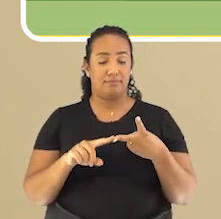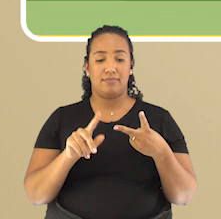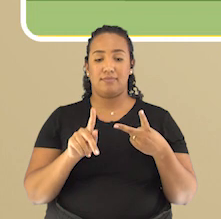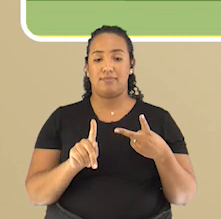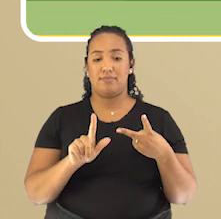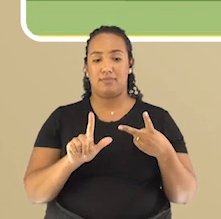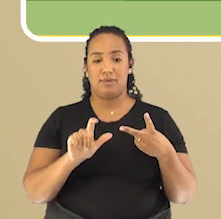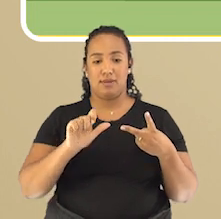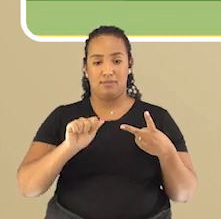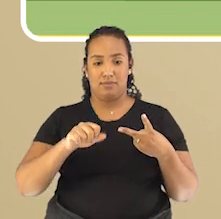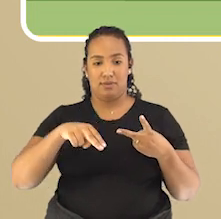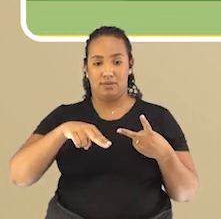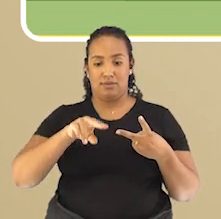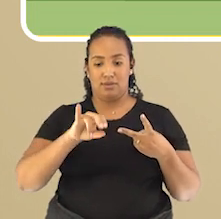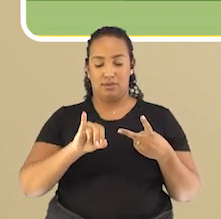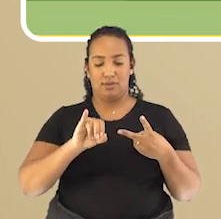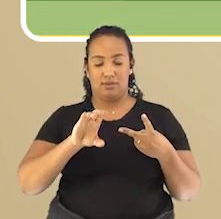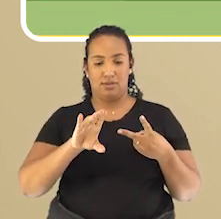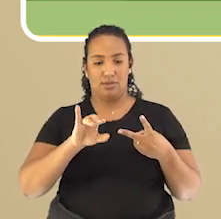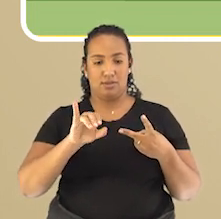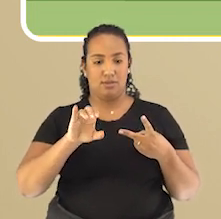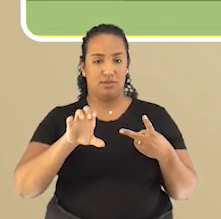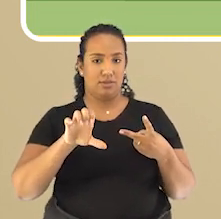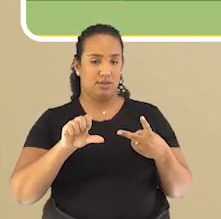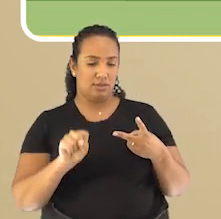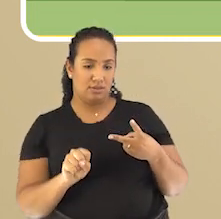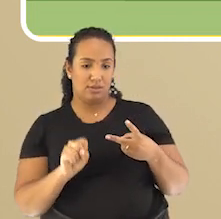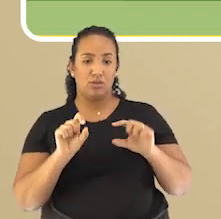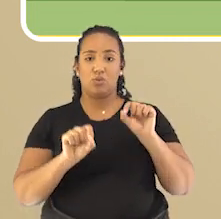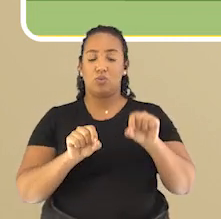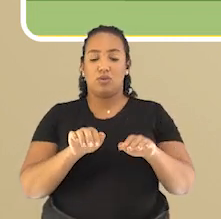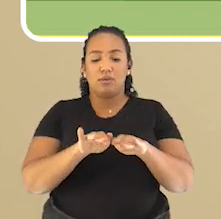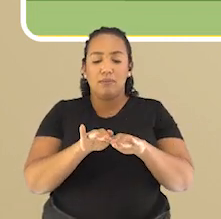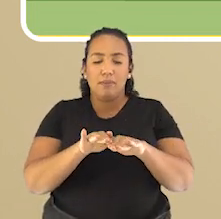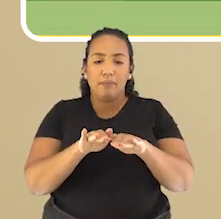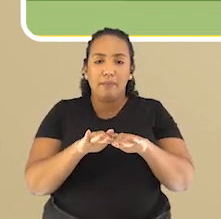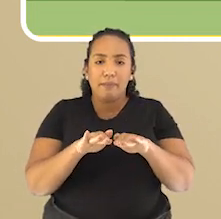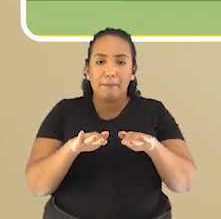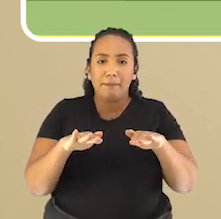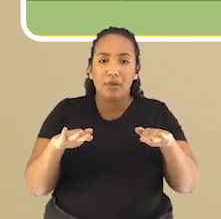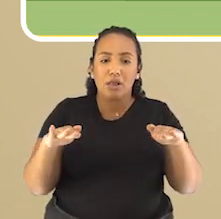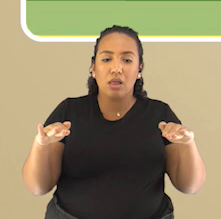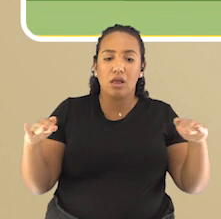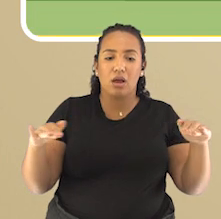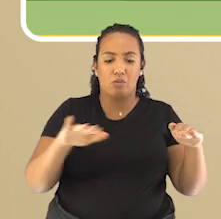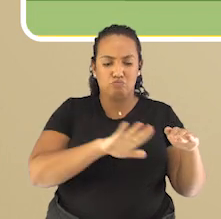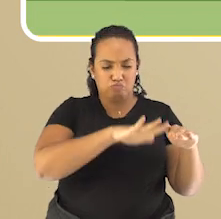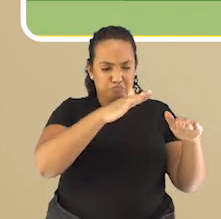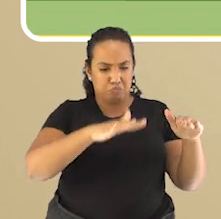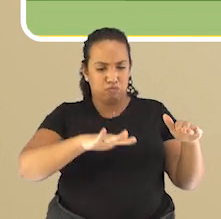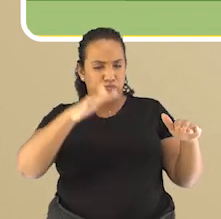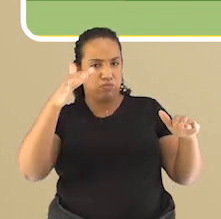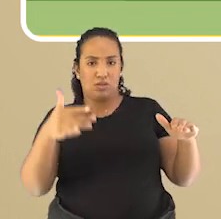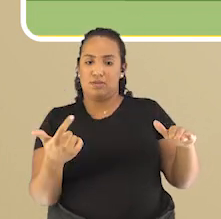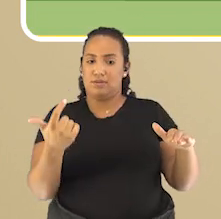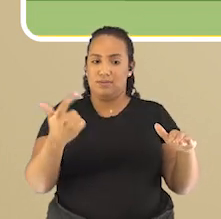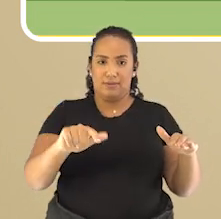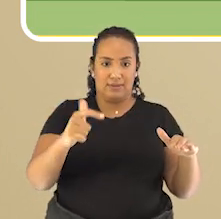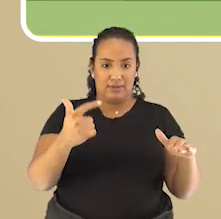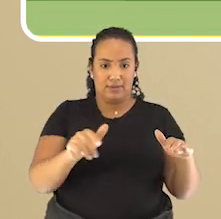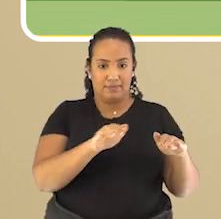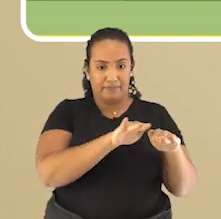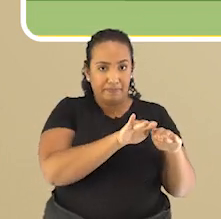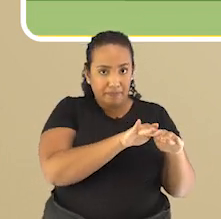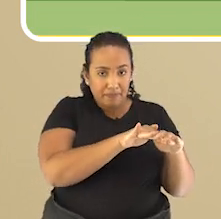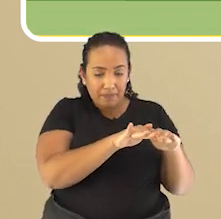que são áreas mais retas, mais planas, menos acidentadas, né, com menos ondulações, digamos assim. Planas, planícies,